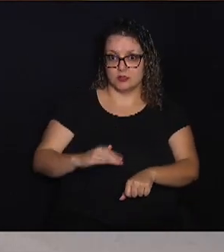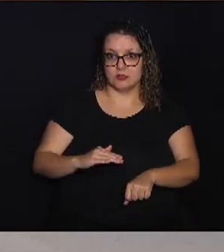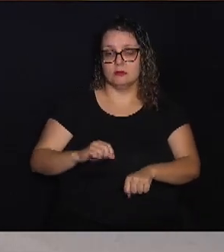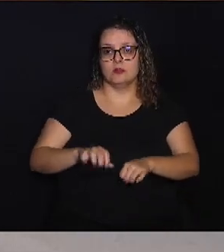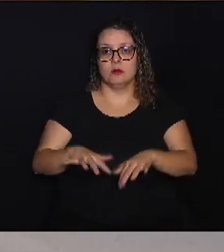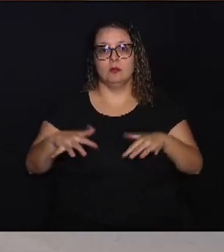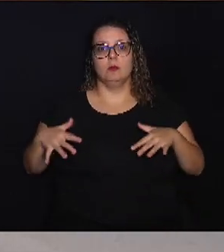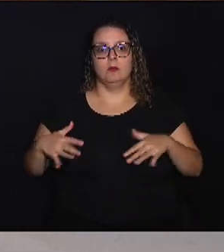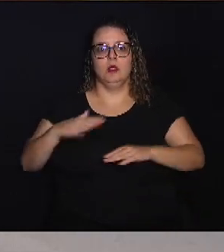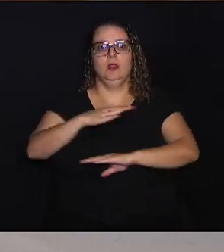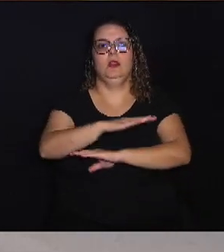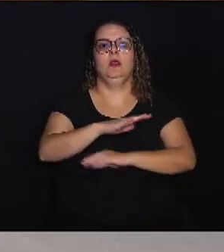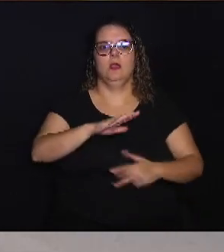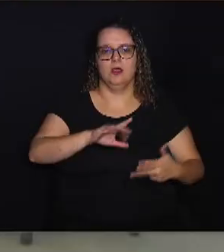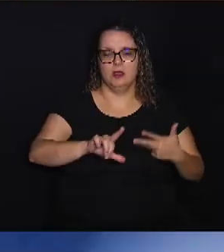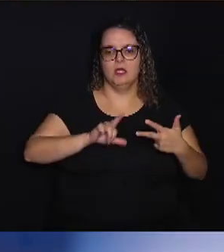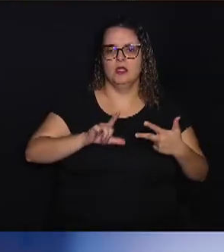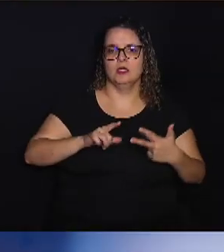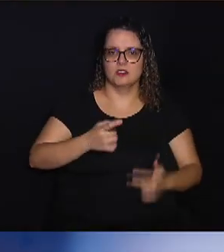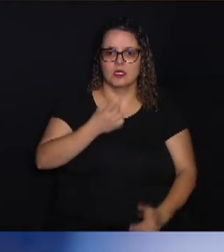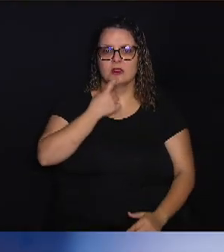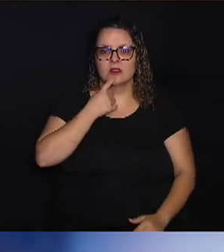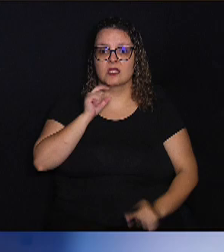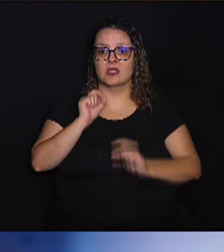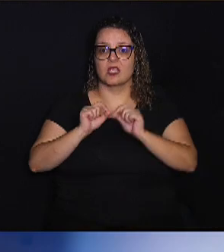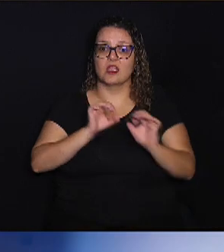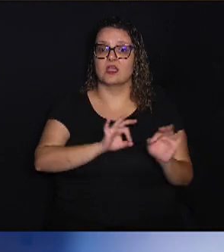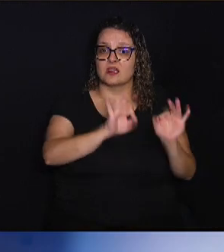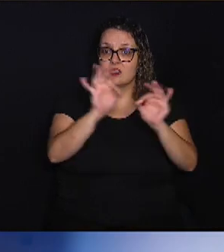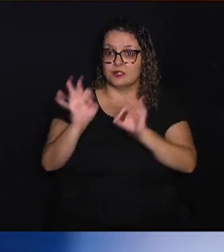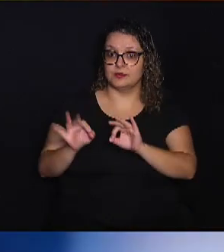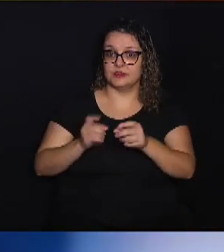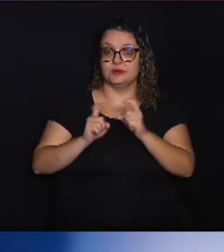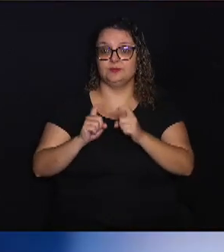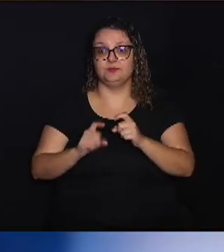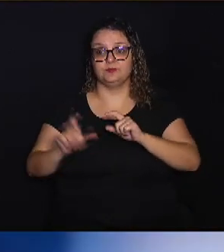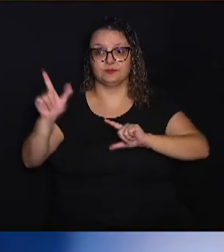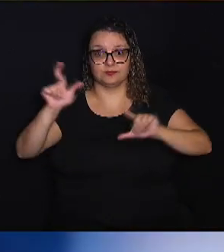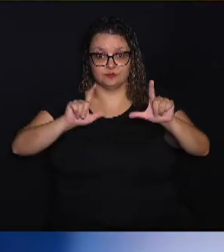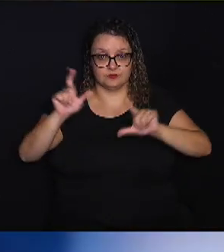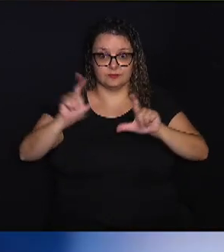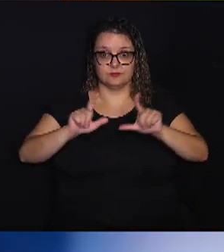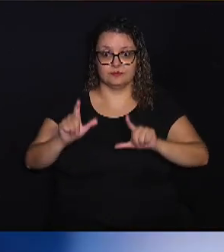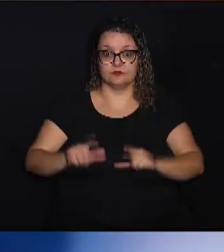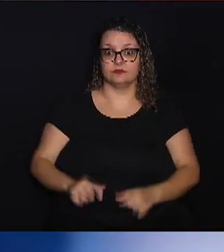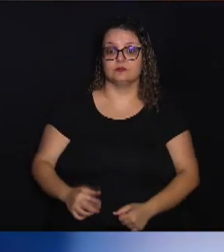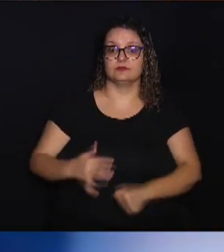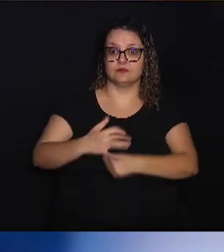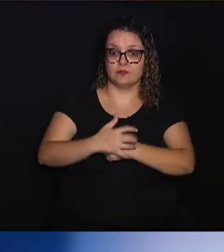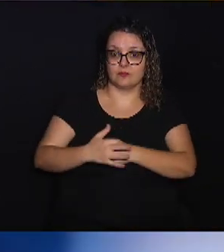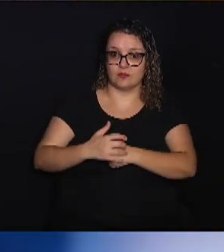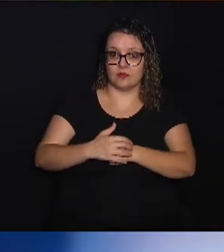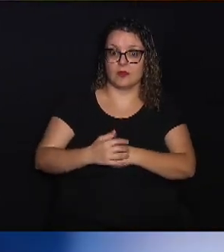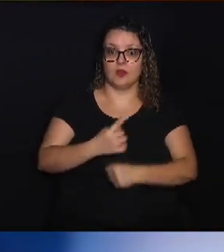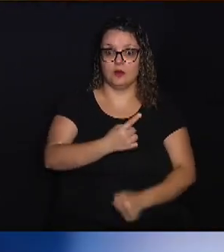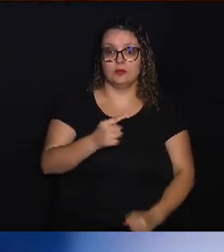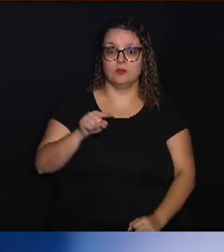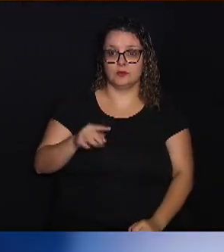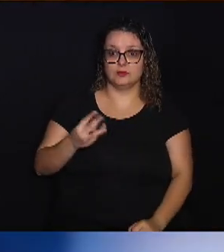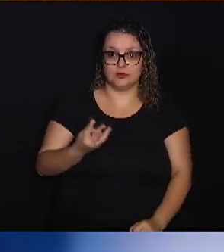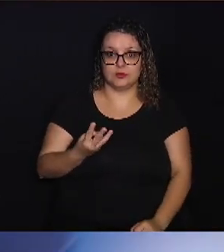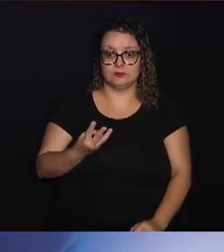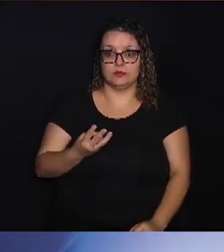plenário da Casa Legislativa Campineira. Quem quiser acompanhar a reunião pela TV, basta sintonizar em sinal digital 11